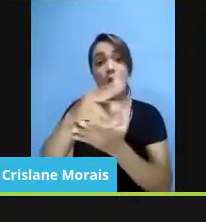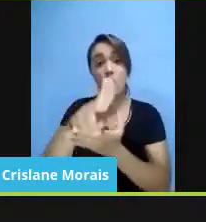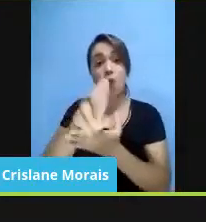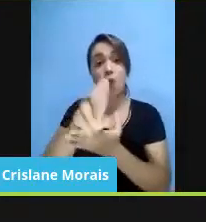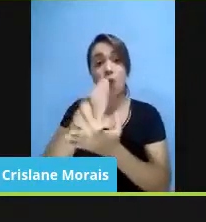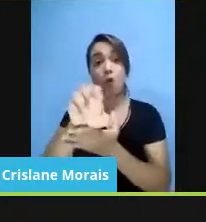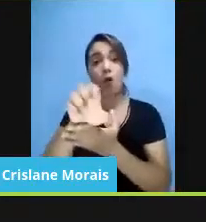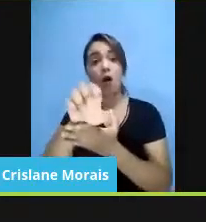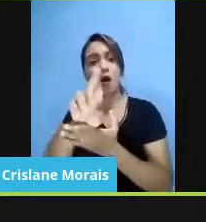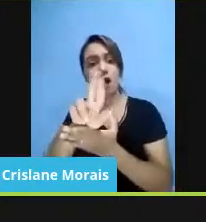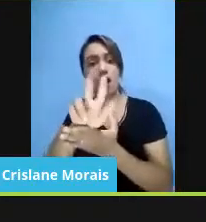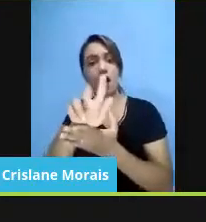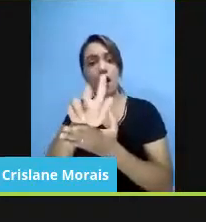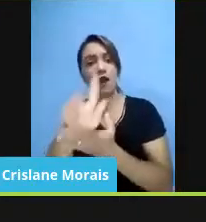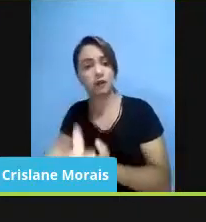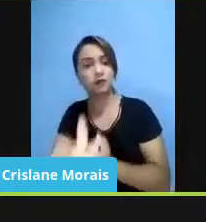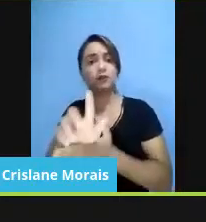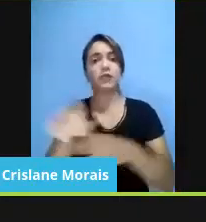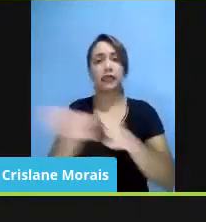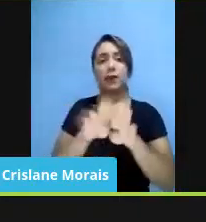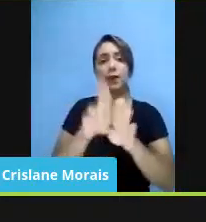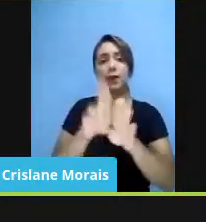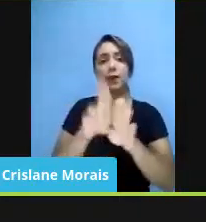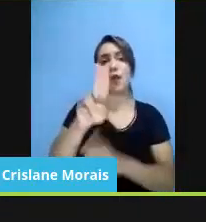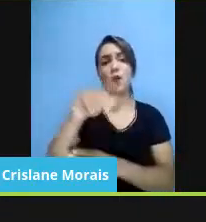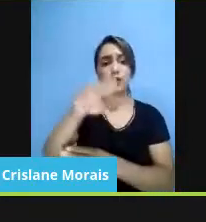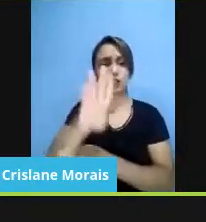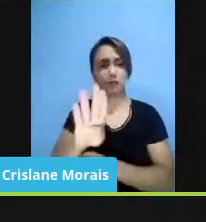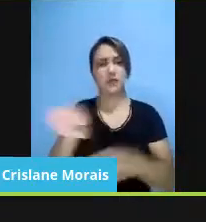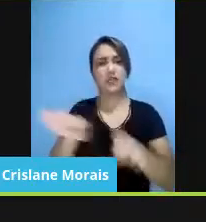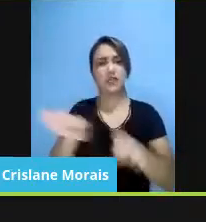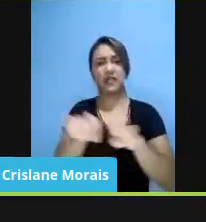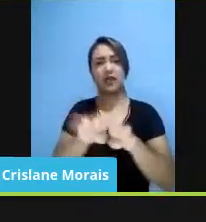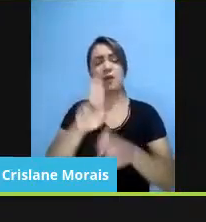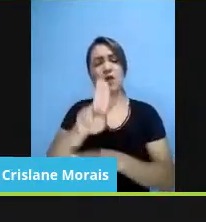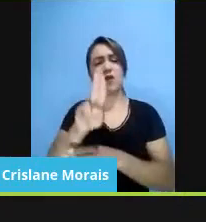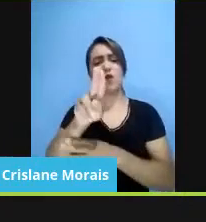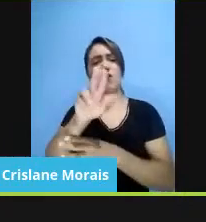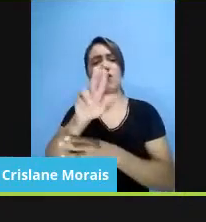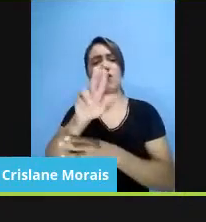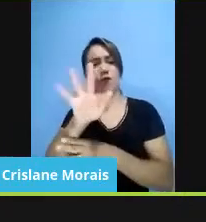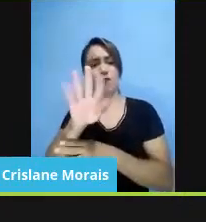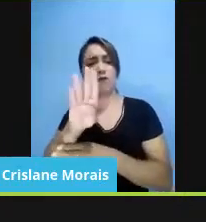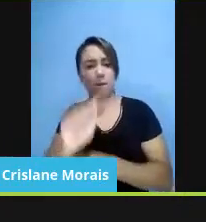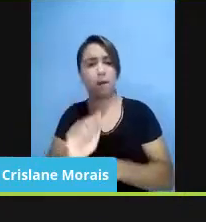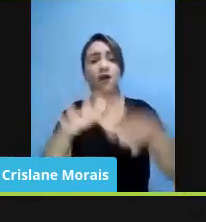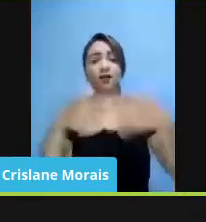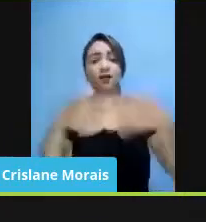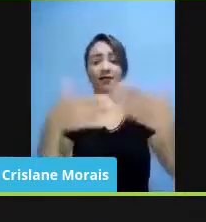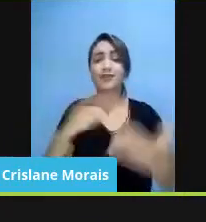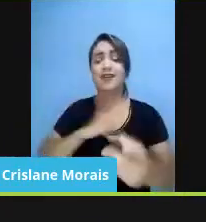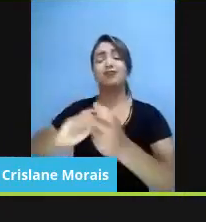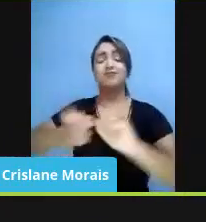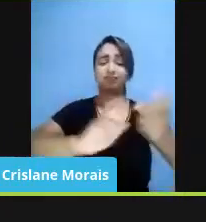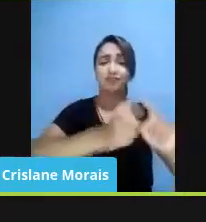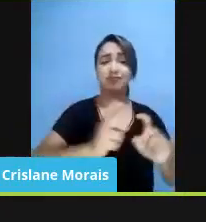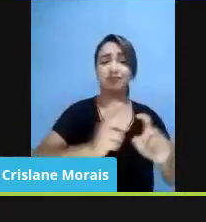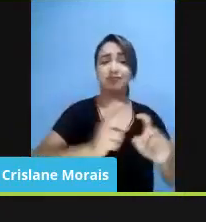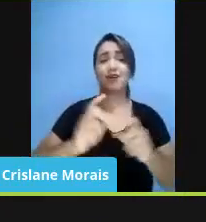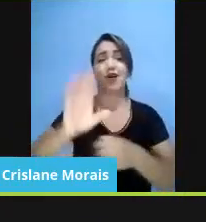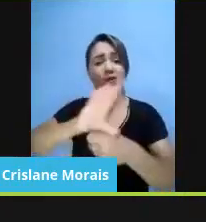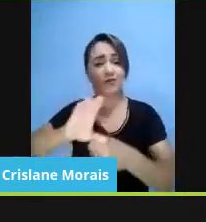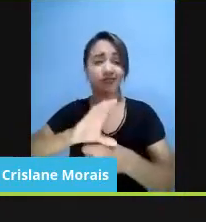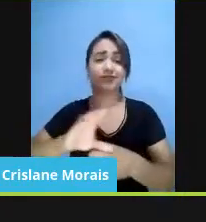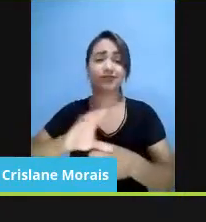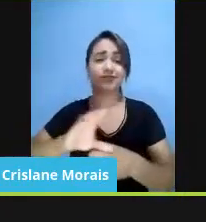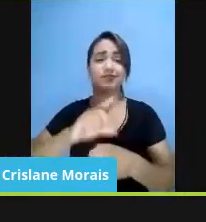pioneiras foram o UERJ, o ANB e o UFBA, e havia muita discussão sobre a constitucionalidade